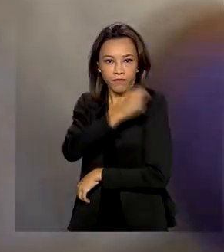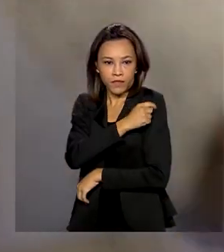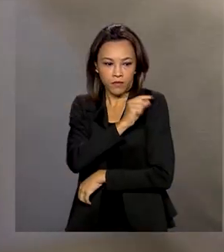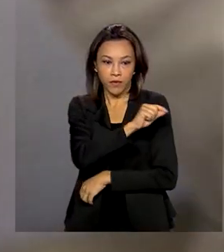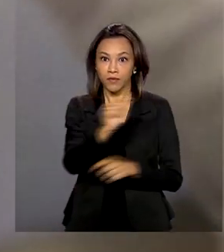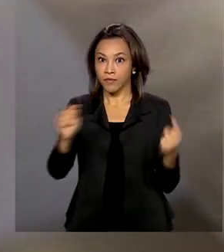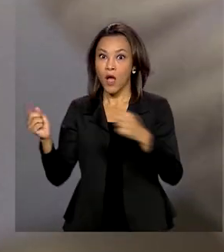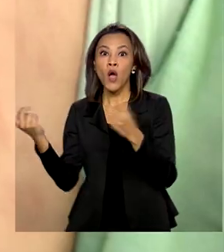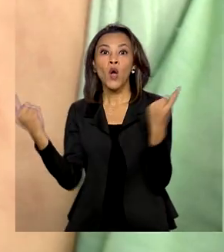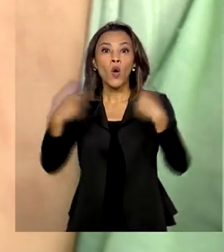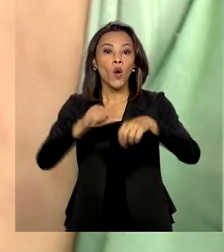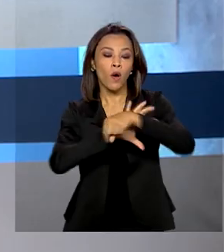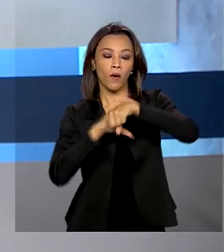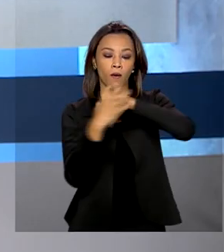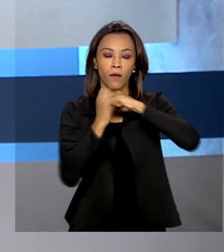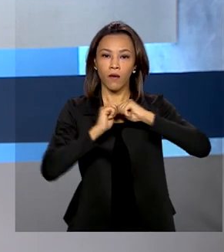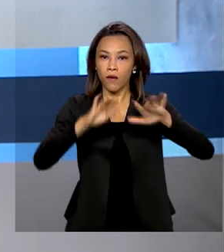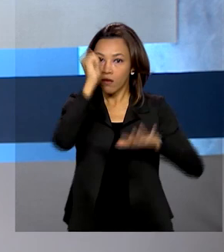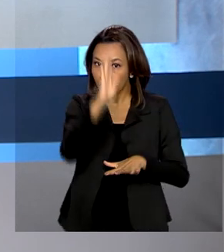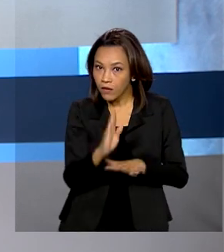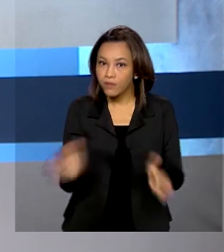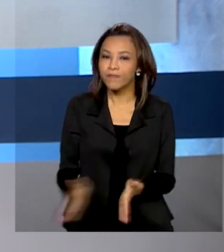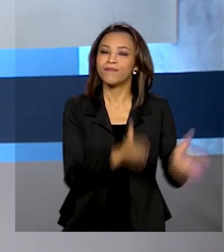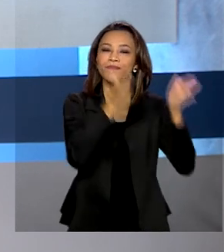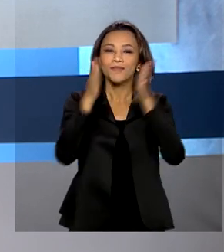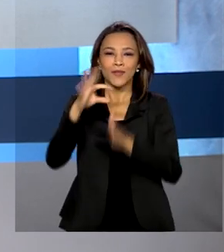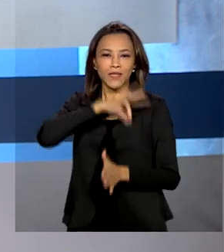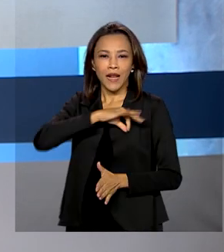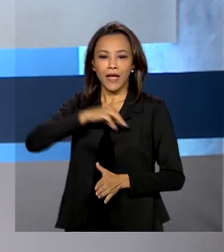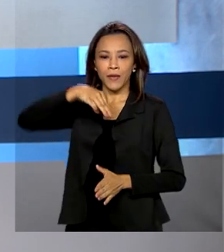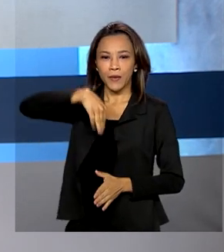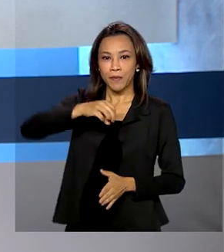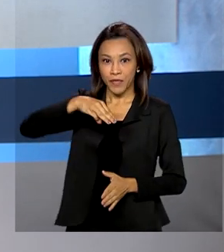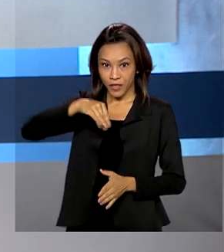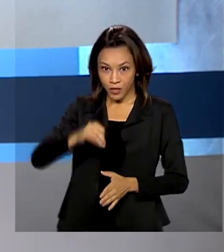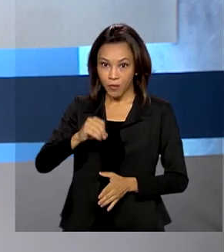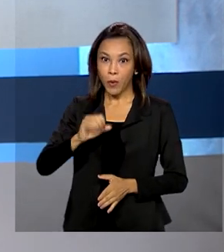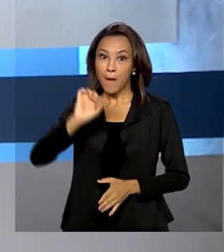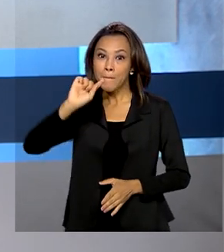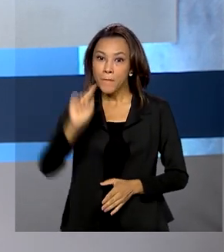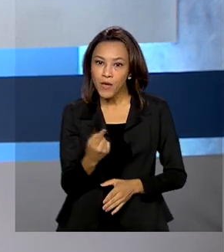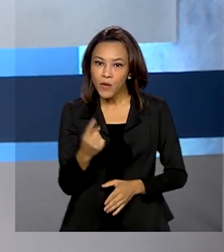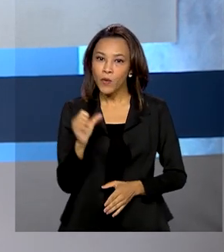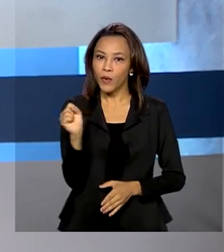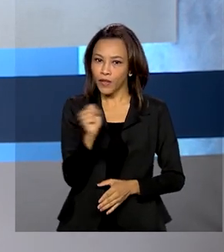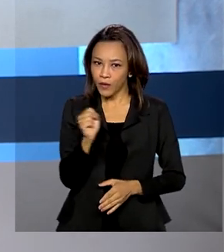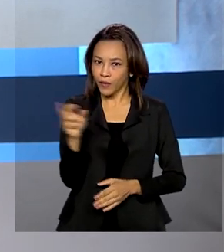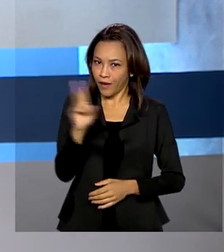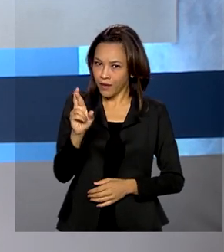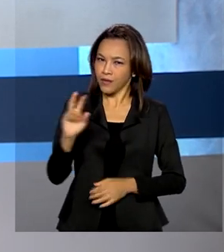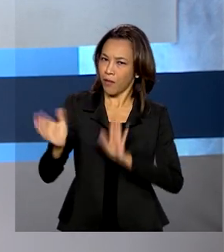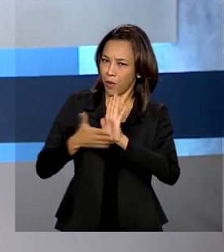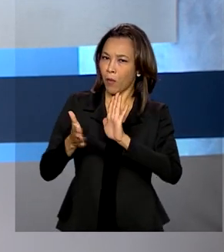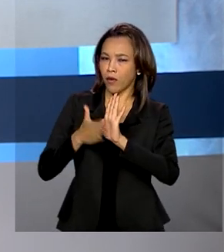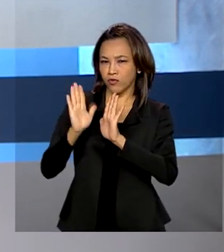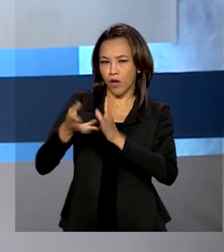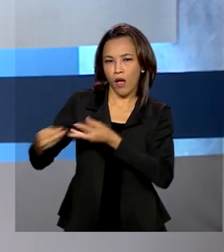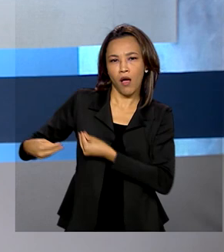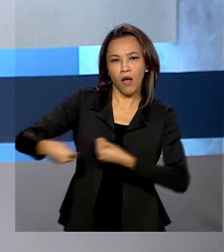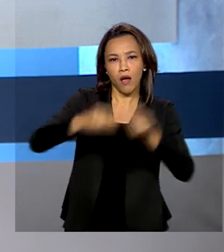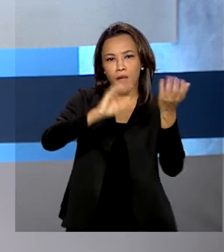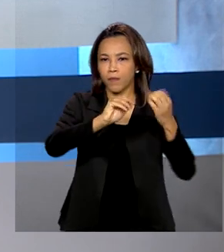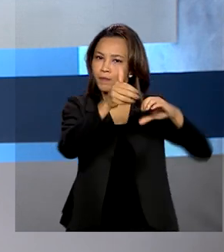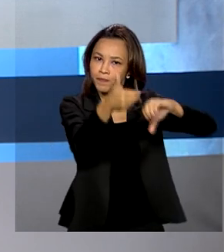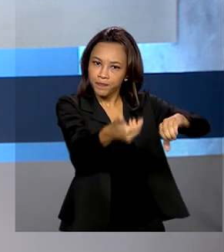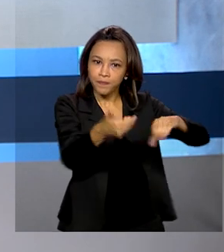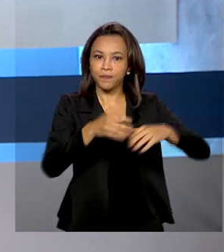a Covid no Brasil. Salário mínimo para o ano que vem será de R$.088. A proposta foi encaminhada ao Congresso